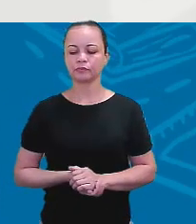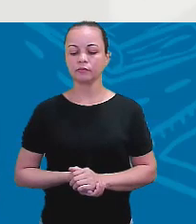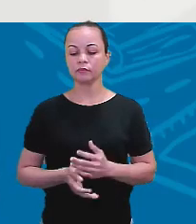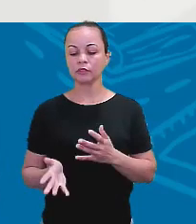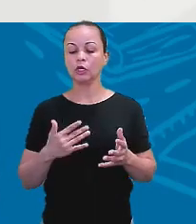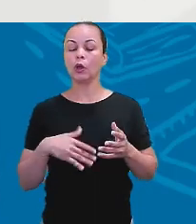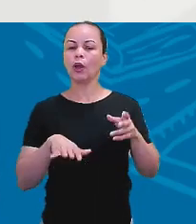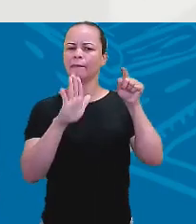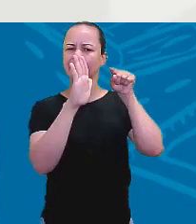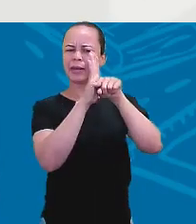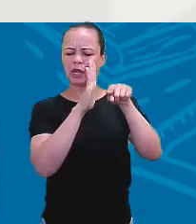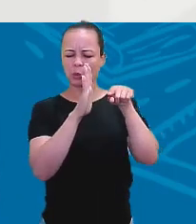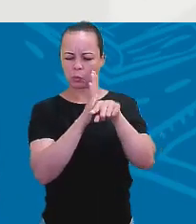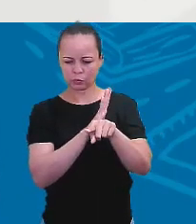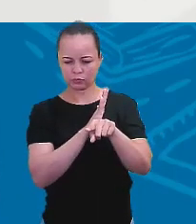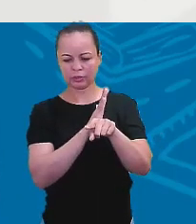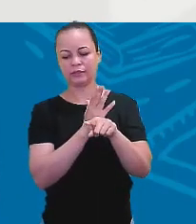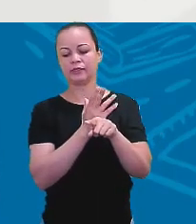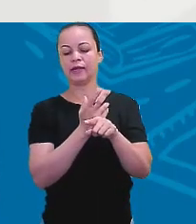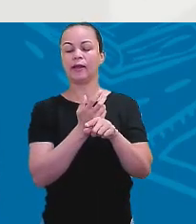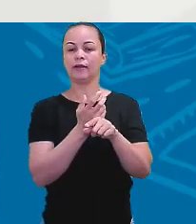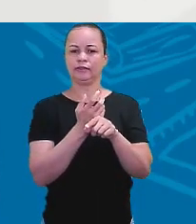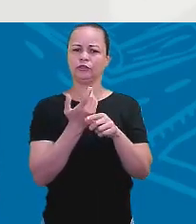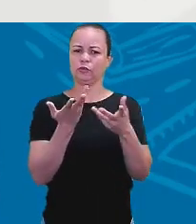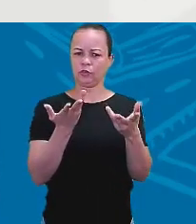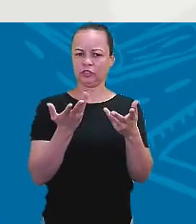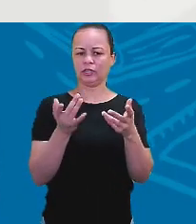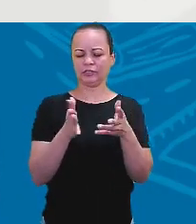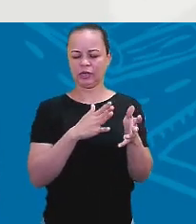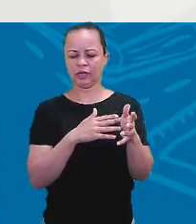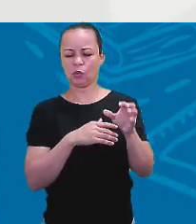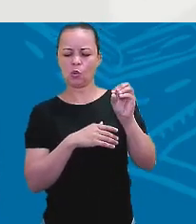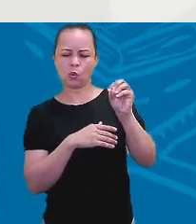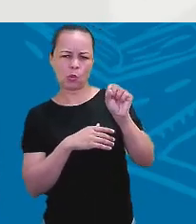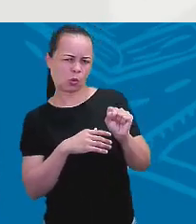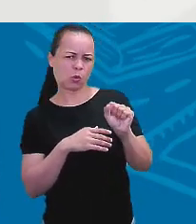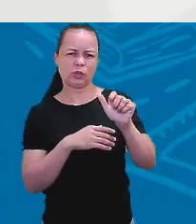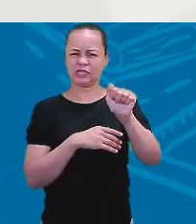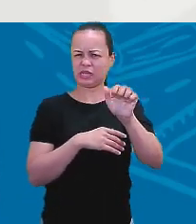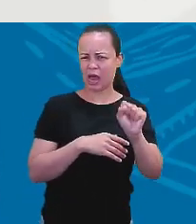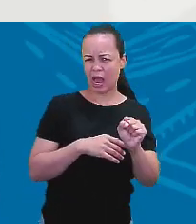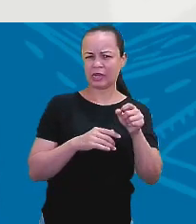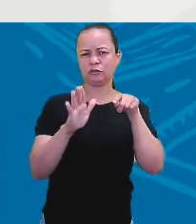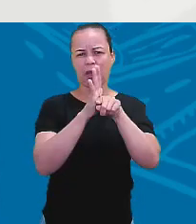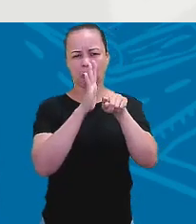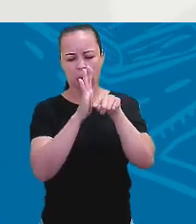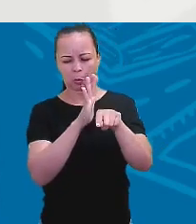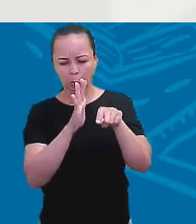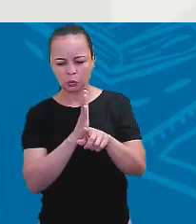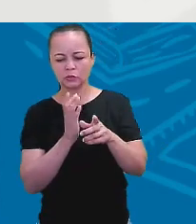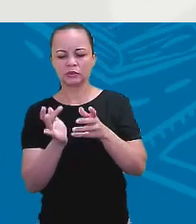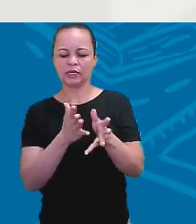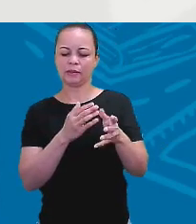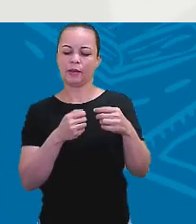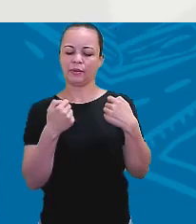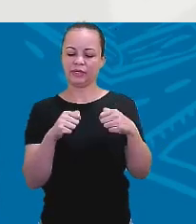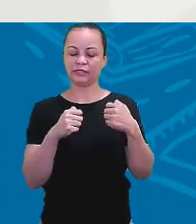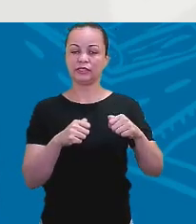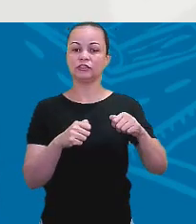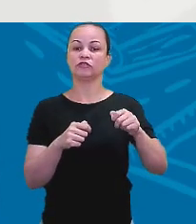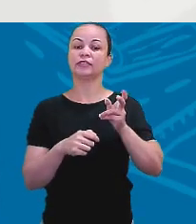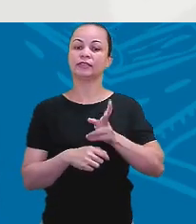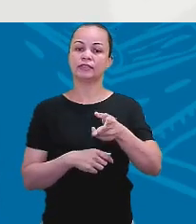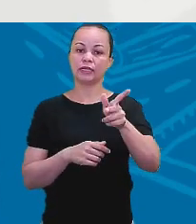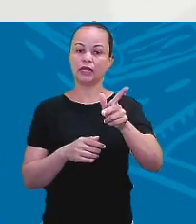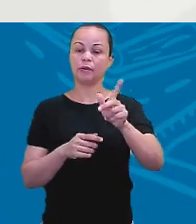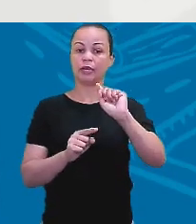question, ou a tag question, as tag question, devem vir sempre após vírgula,